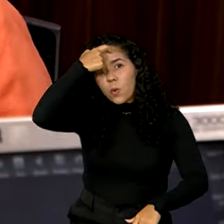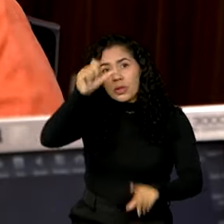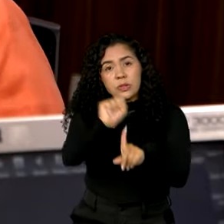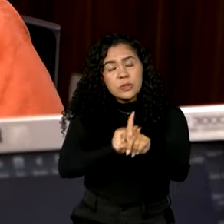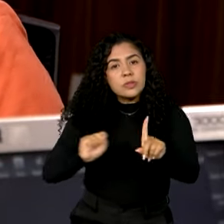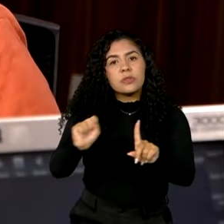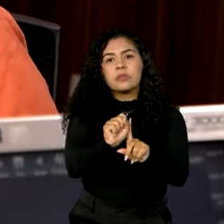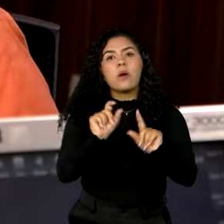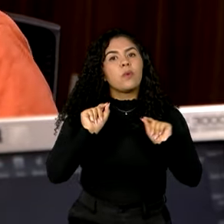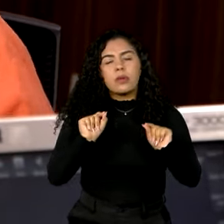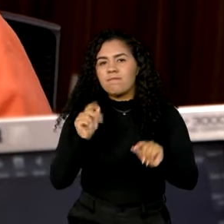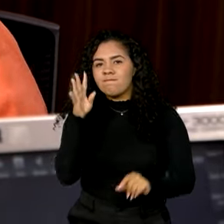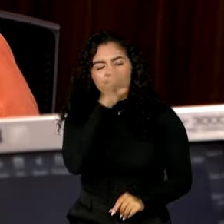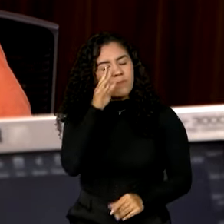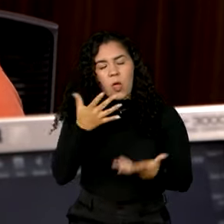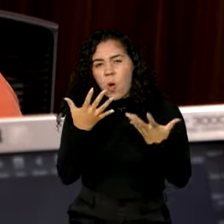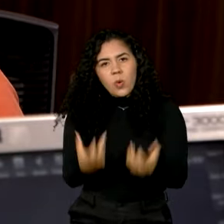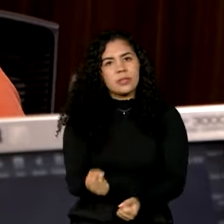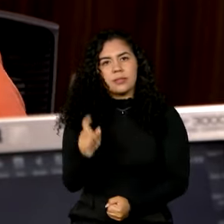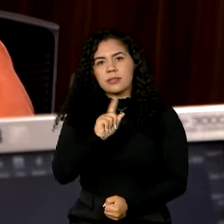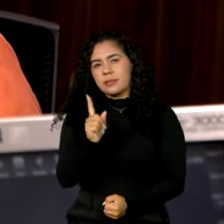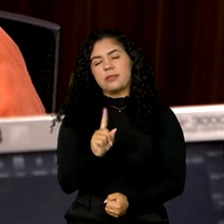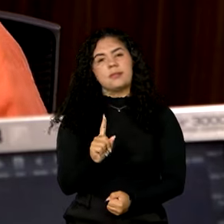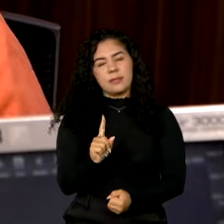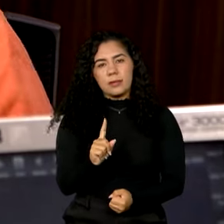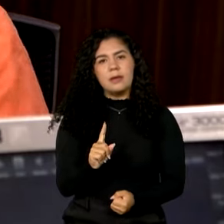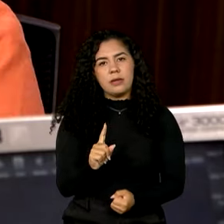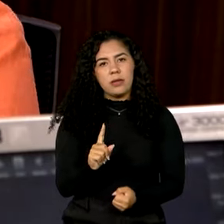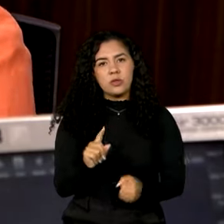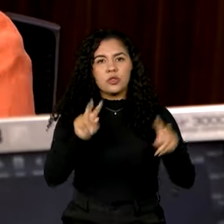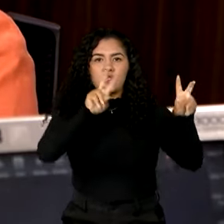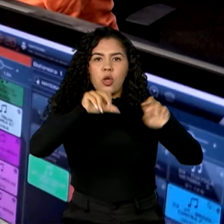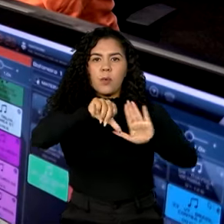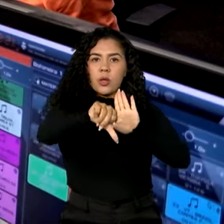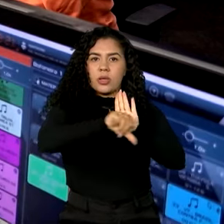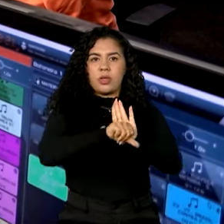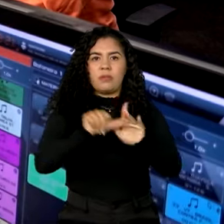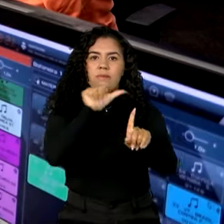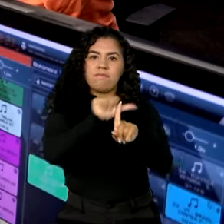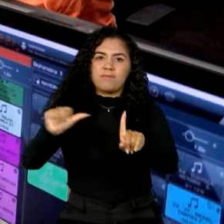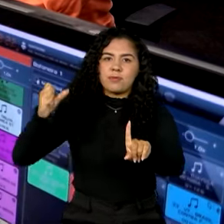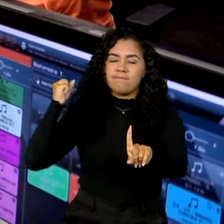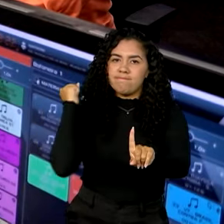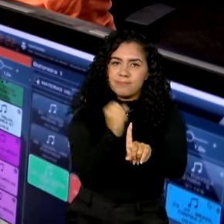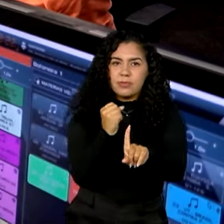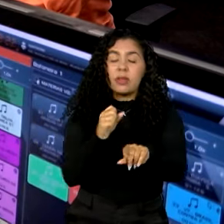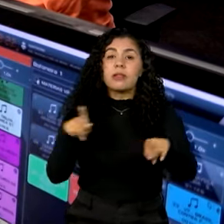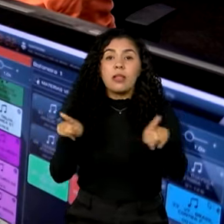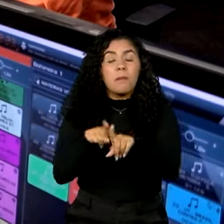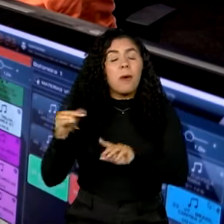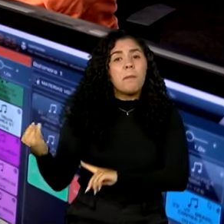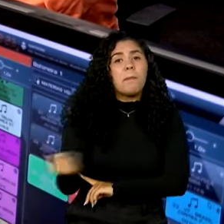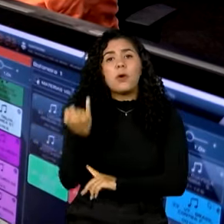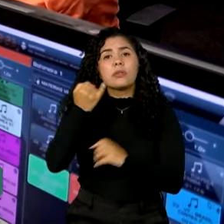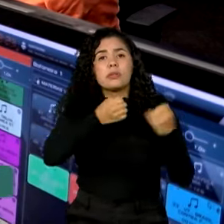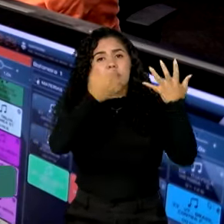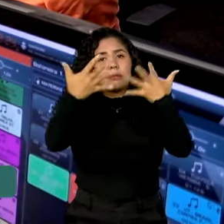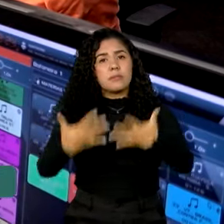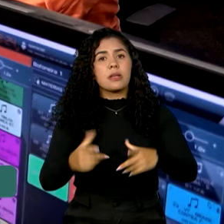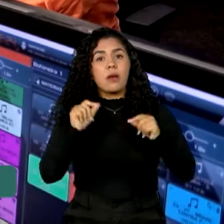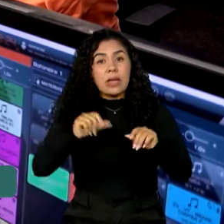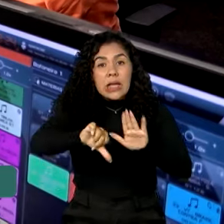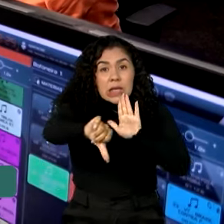não é aceitável, não é tolerável o crime de feminicídio. E é importante dizer que o crime de